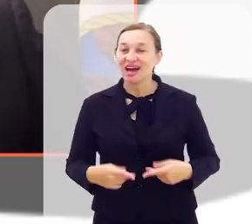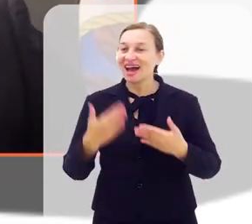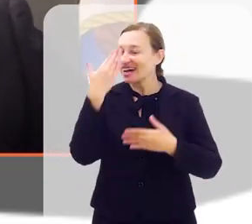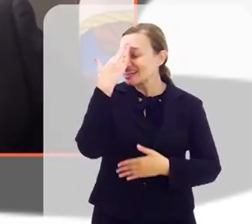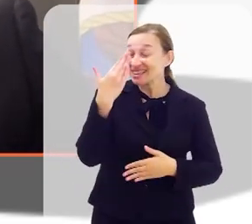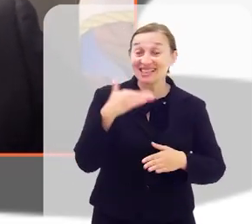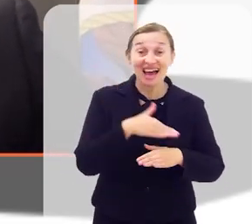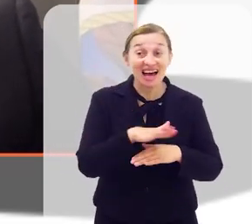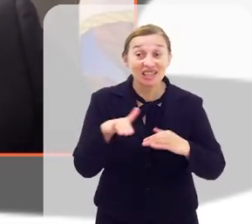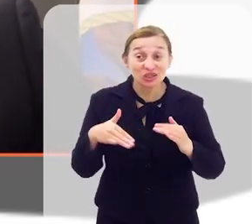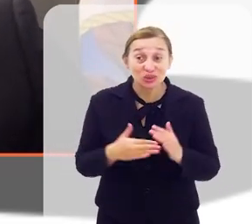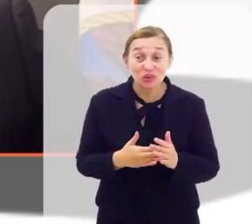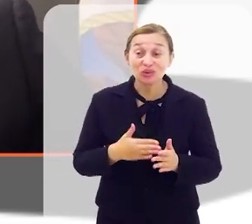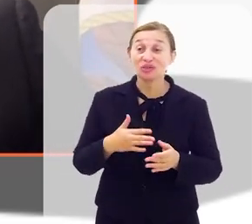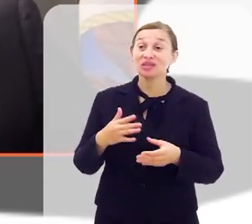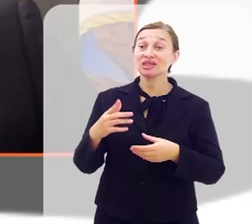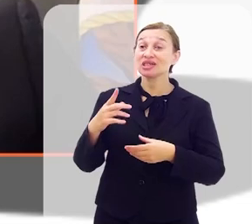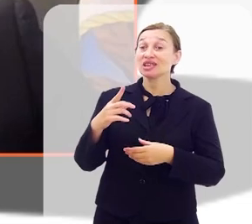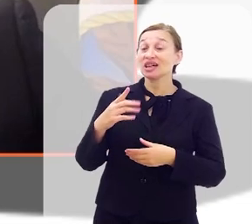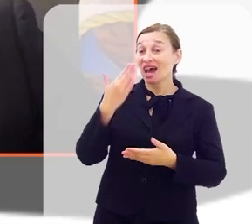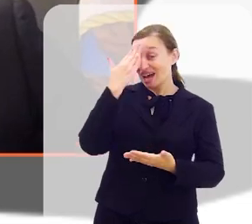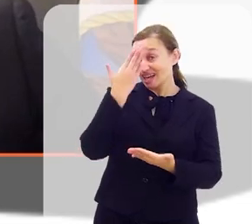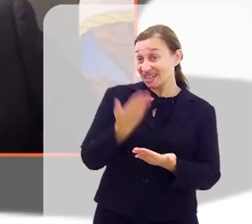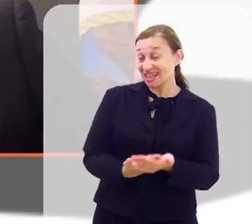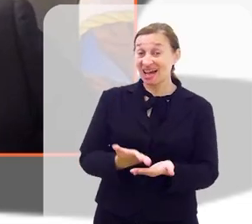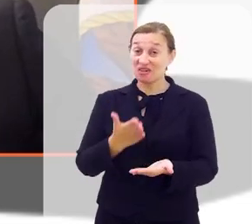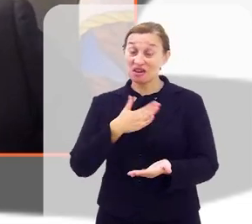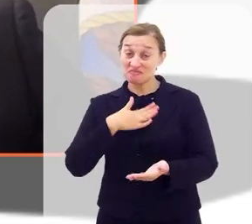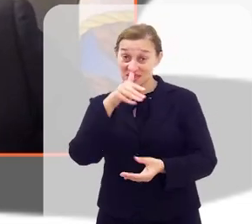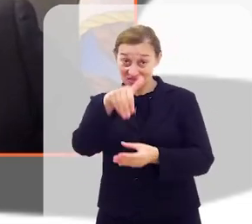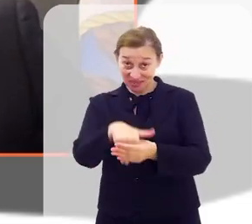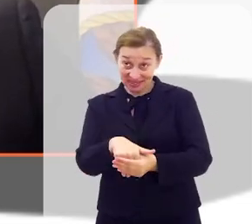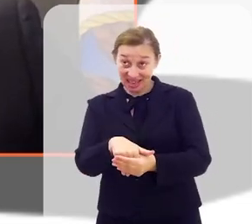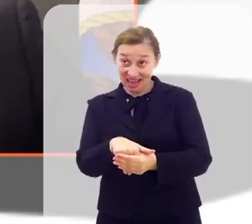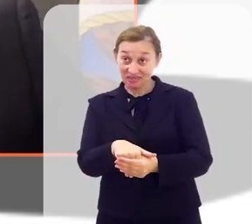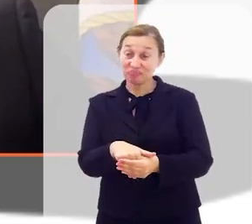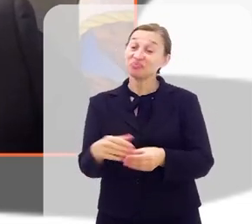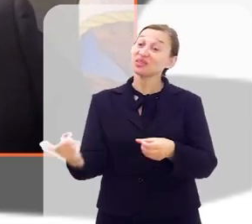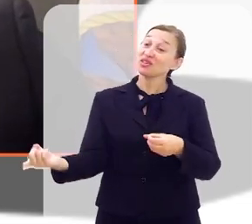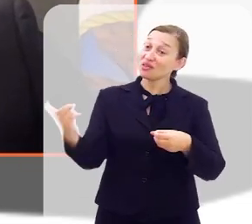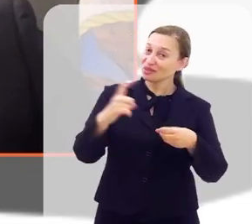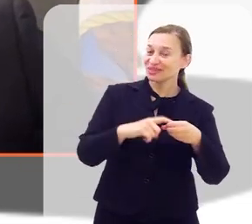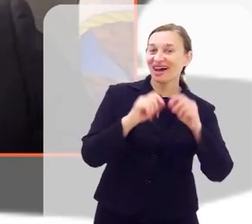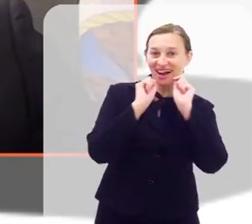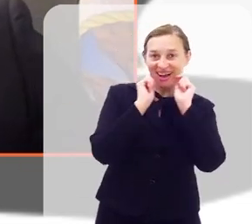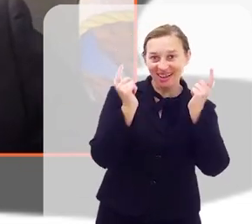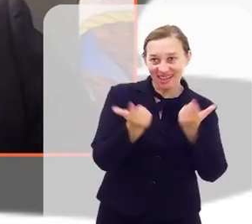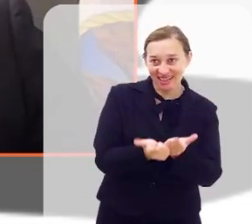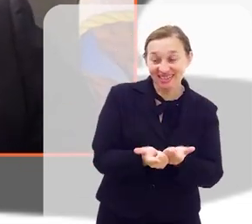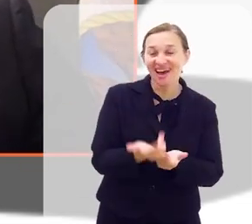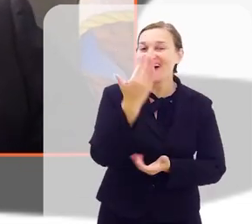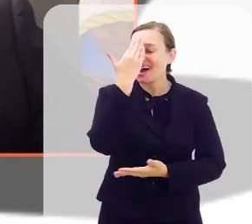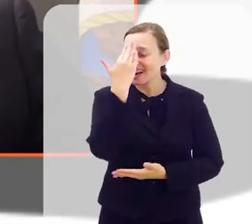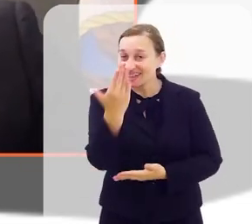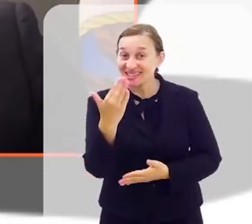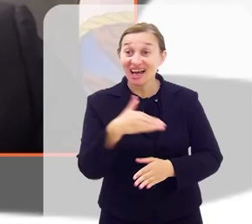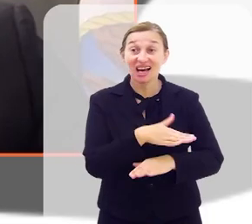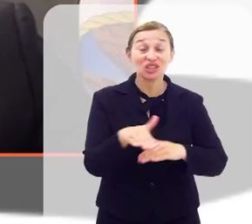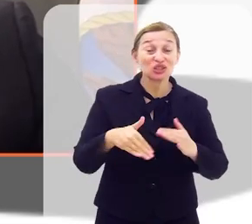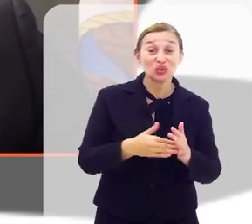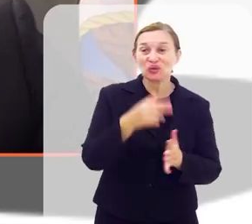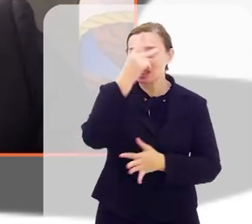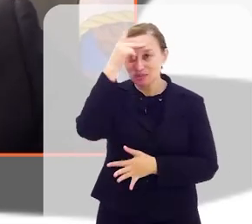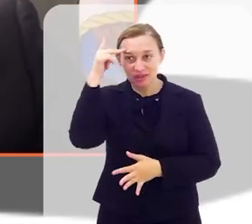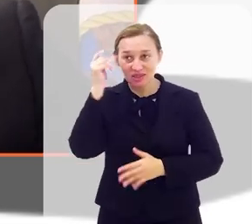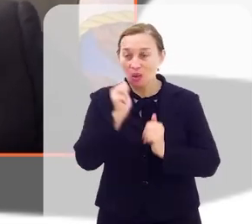os meus eleitores que nos propuseram essa oportunidade de retornar à Casa Legislativa, agradecer a todas